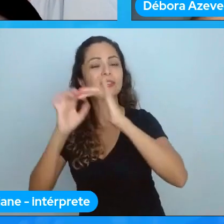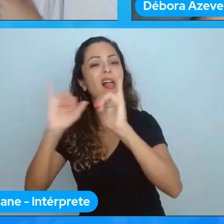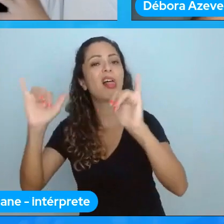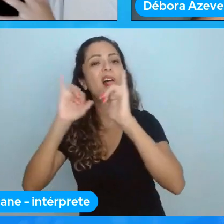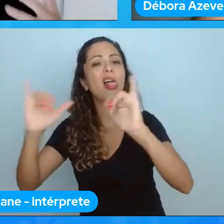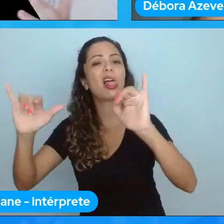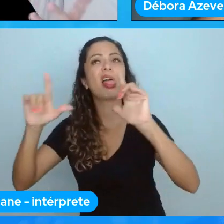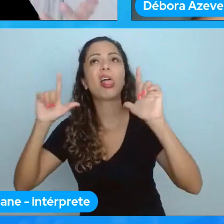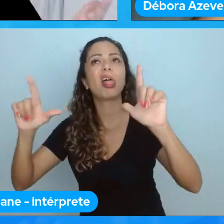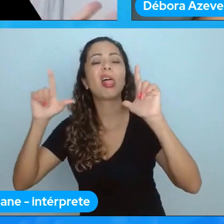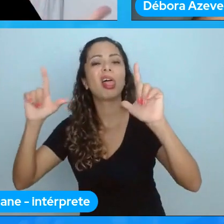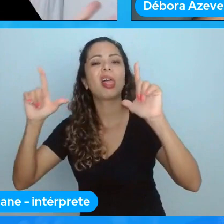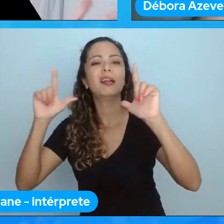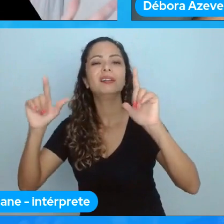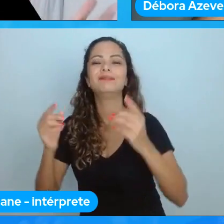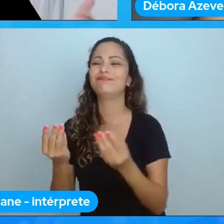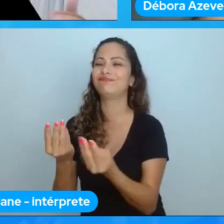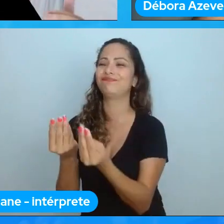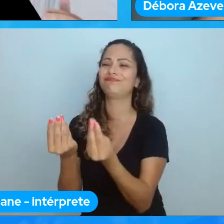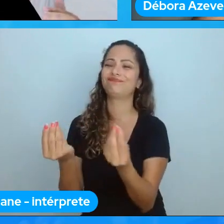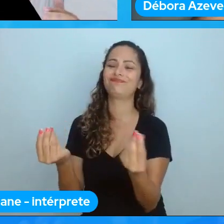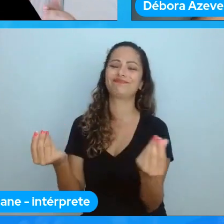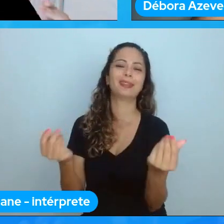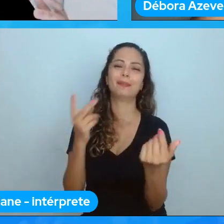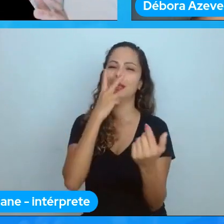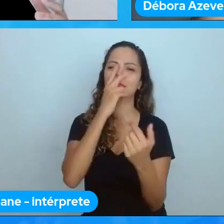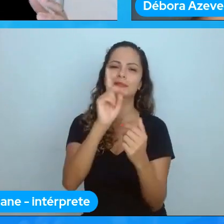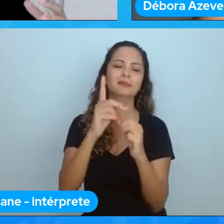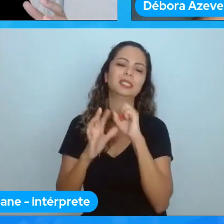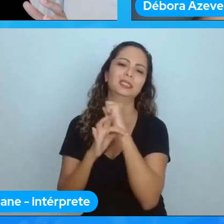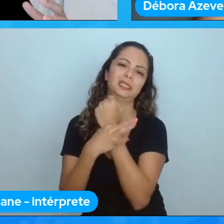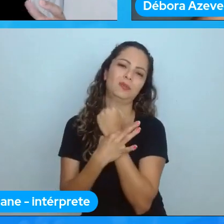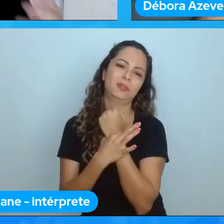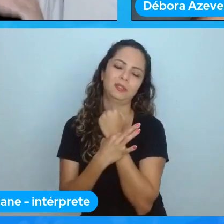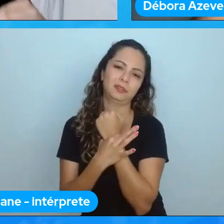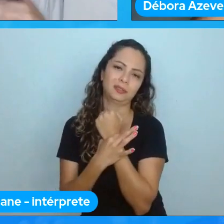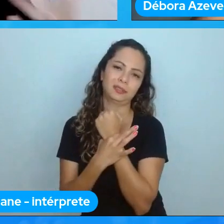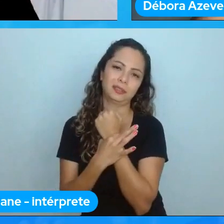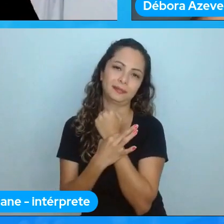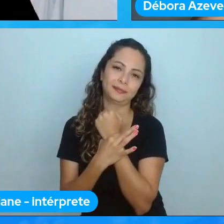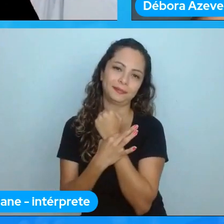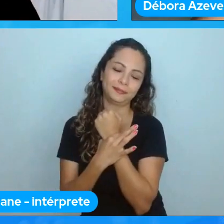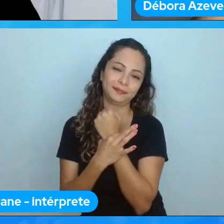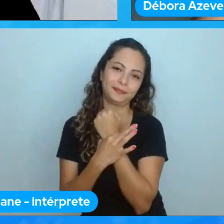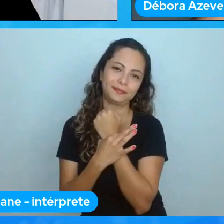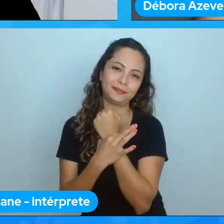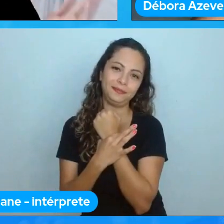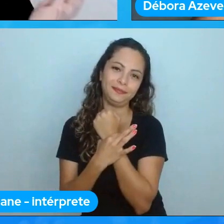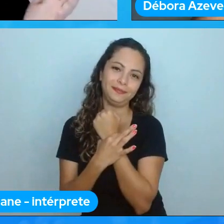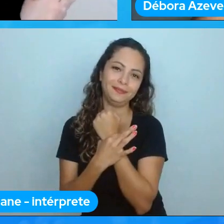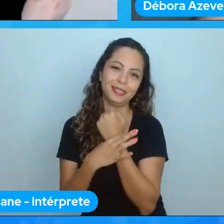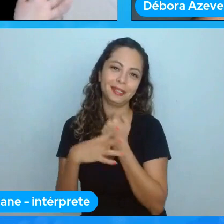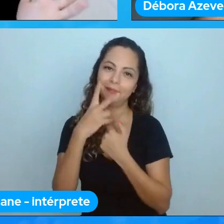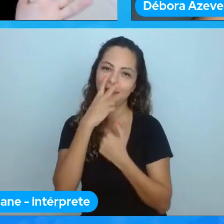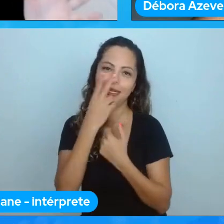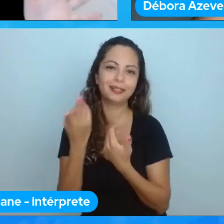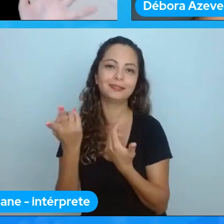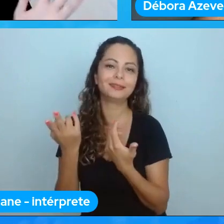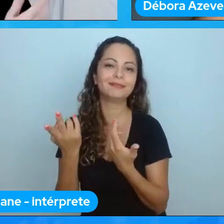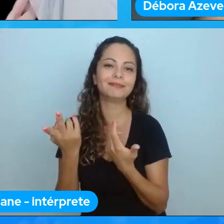é uma falsa sensação de segurança muito grande que elas têm de que a realidade não vai sair da parede da